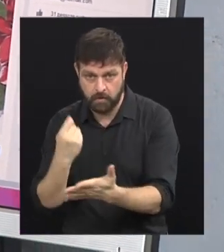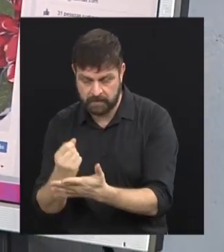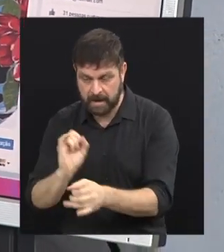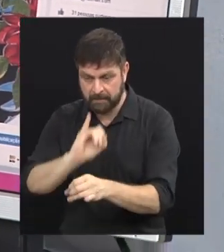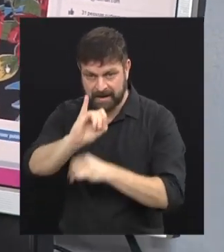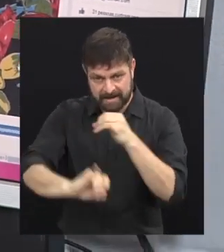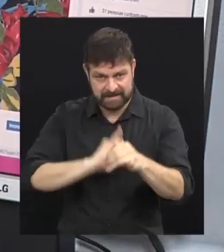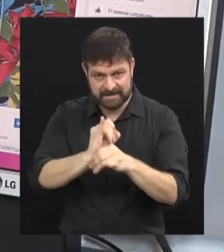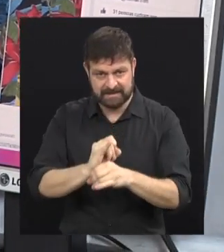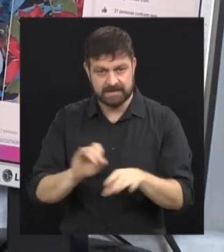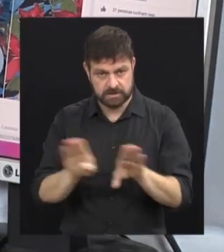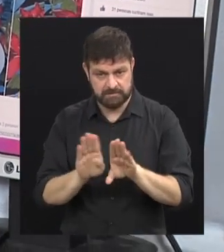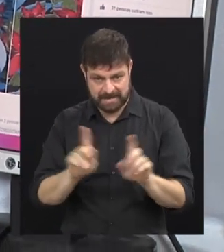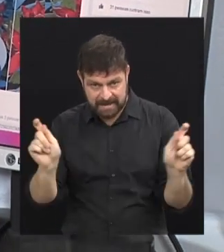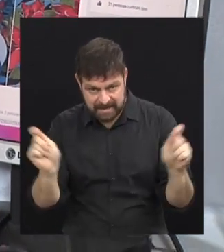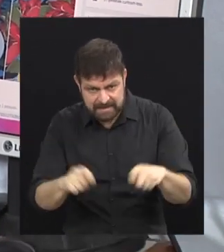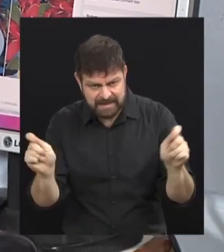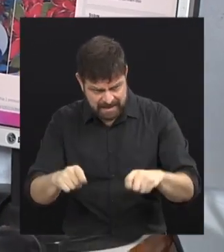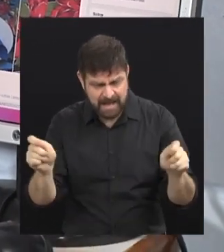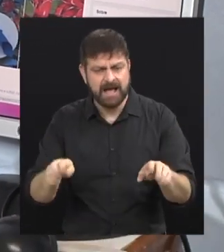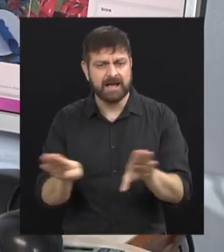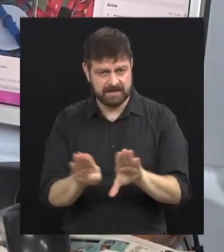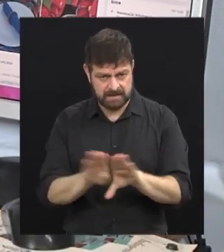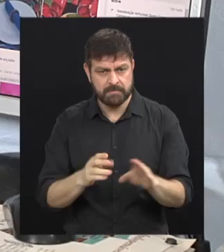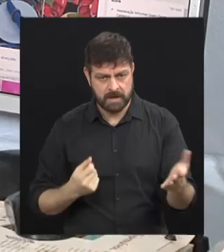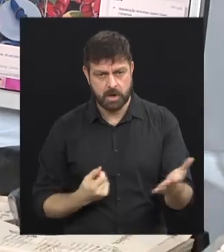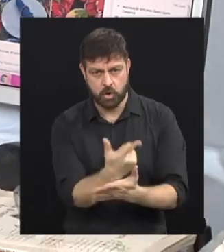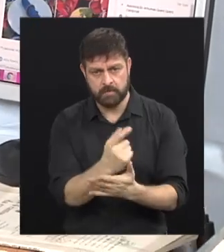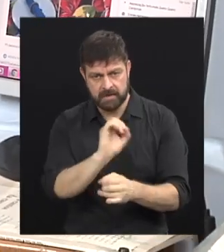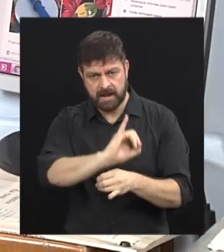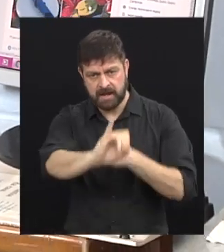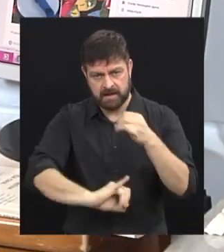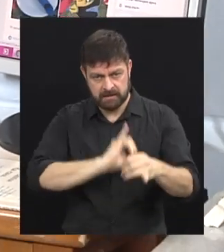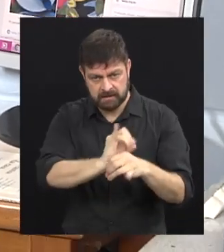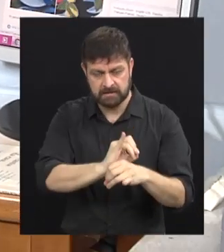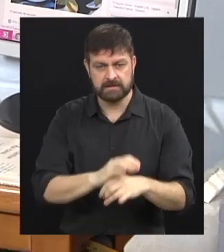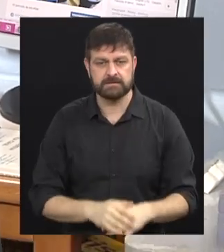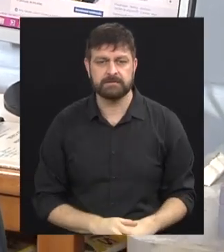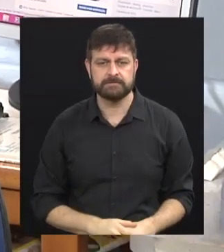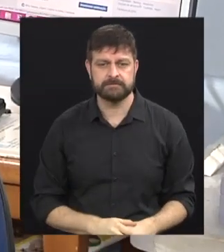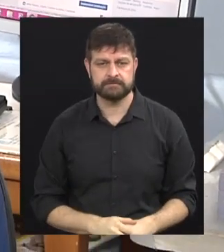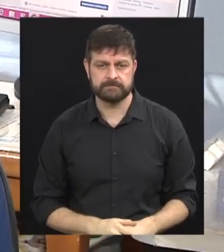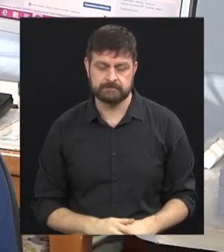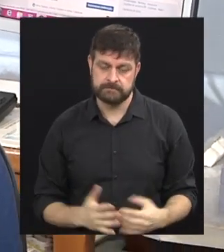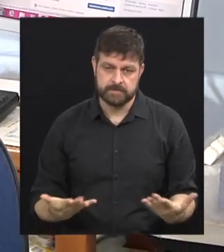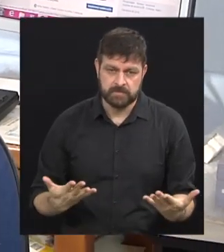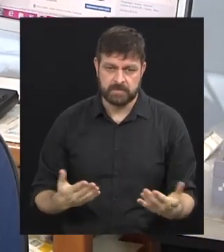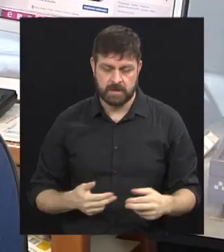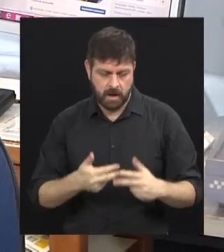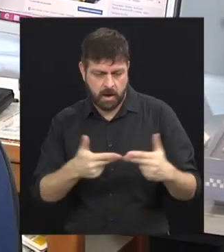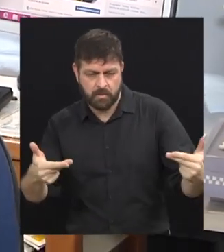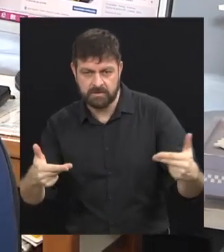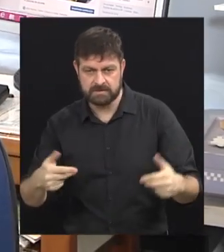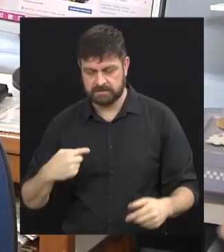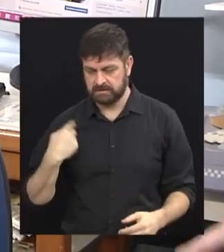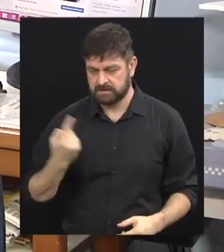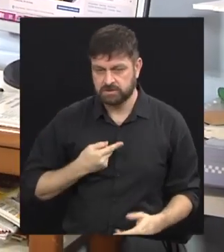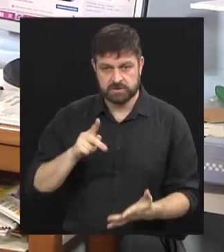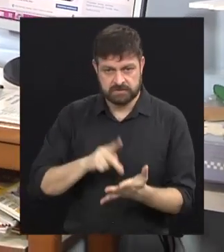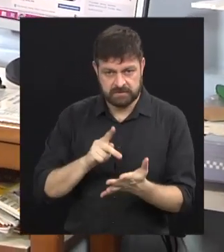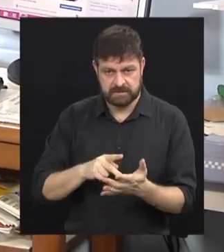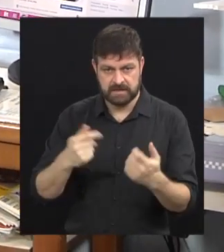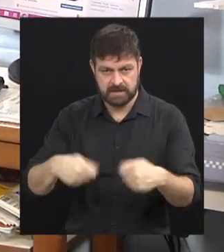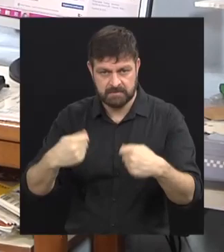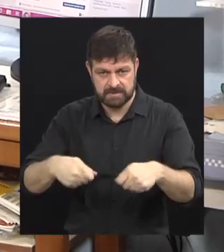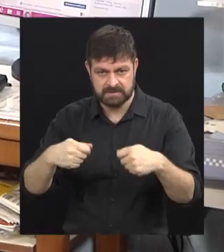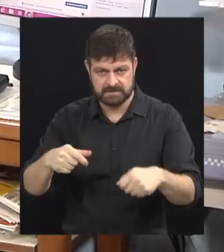ajudar bastante. Dá pra comprar online ali? Sim. Dá pra comprar. E, assim, é uma coisa que realmente a gente precisa